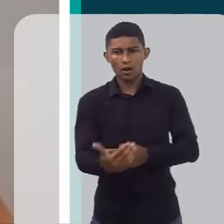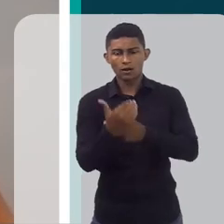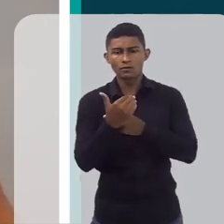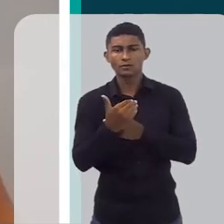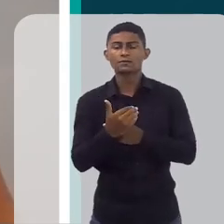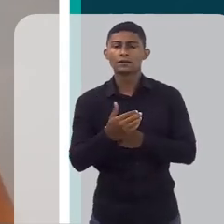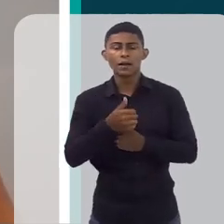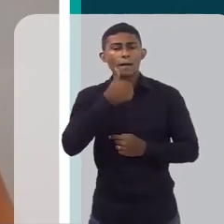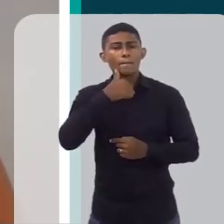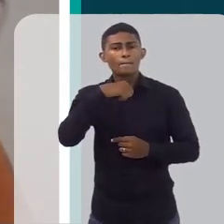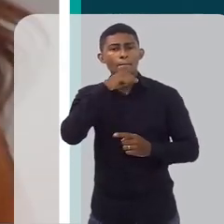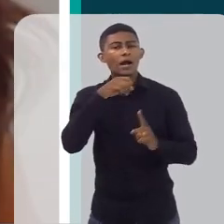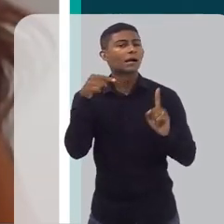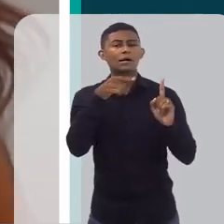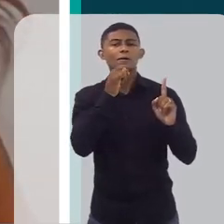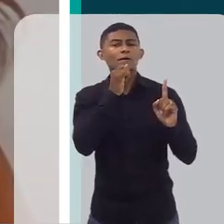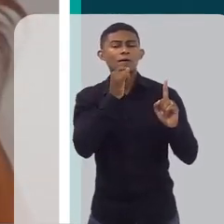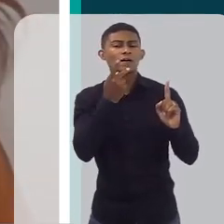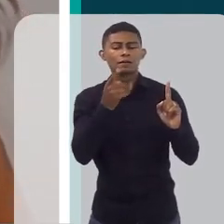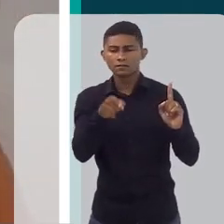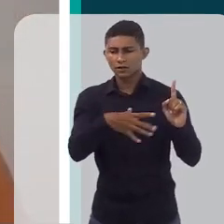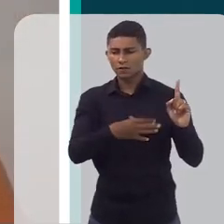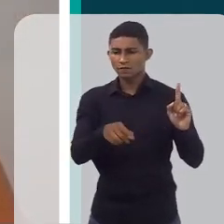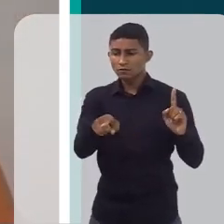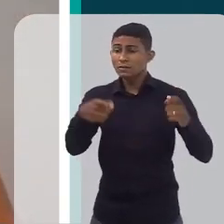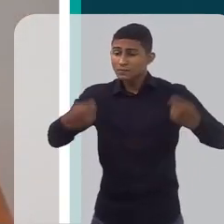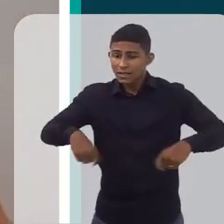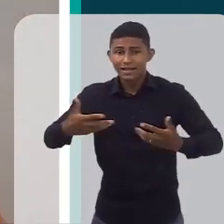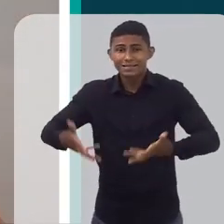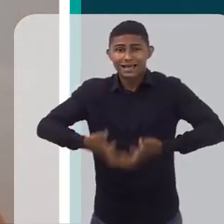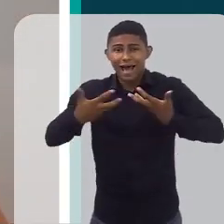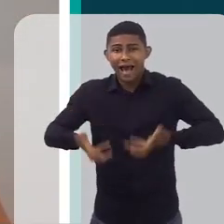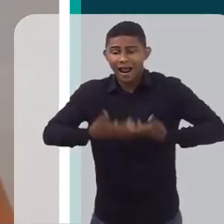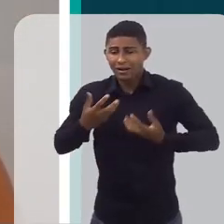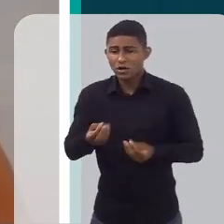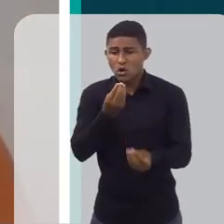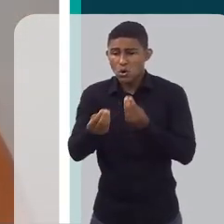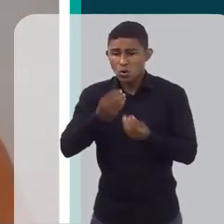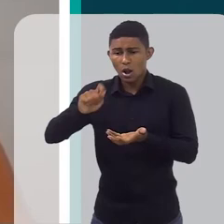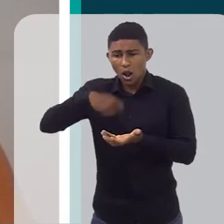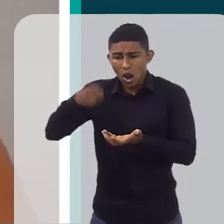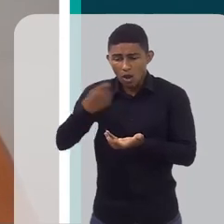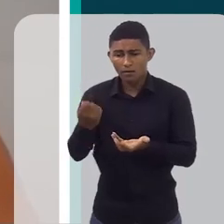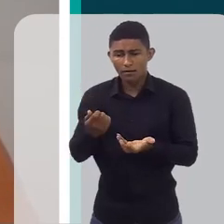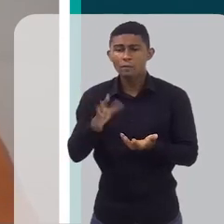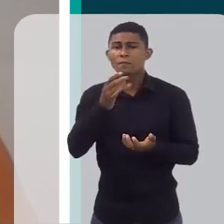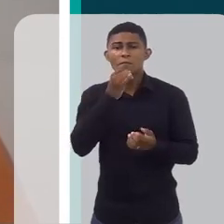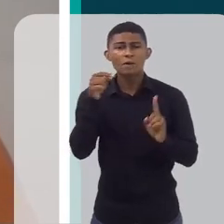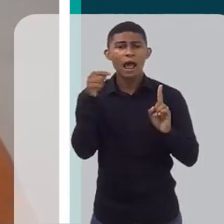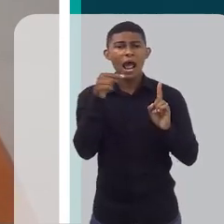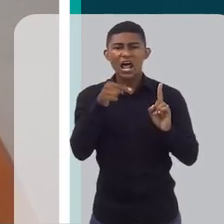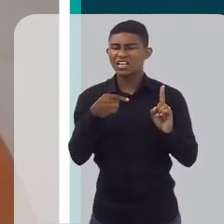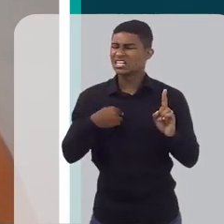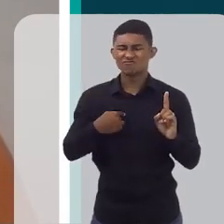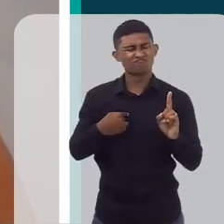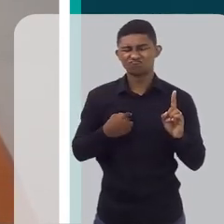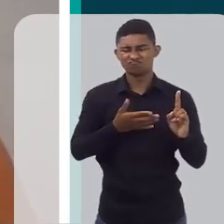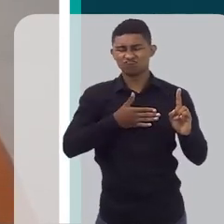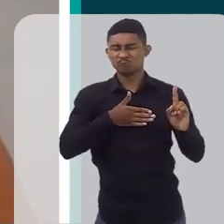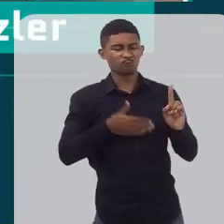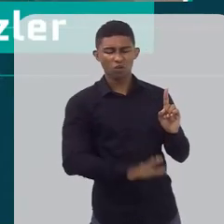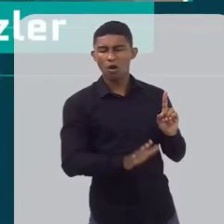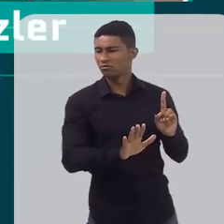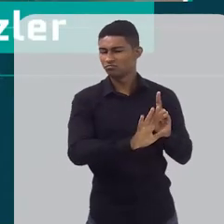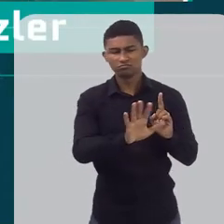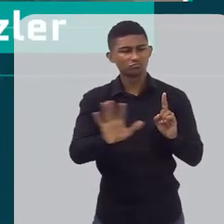a mãe, para a criança, olha, você tem que comer legumes, tem que comer verdura, mas a mãe mesmo não tem esse hábito, os pais